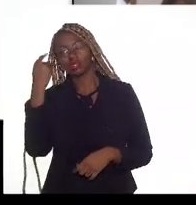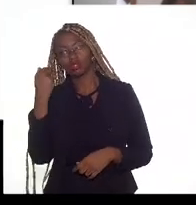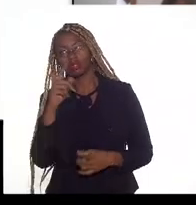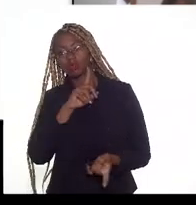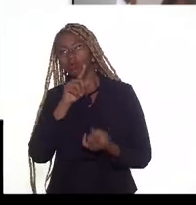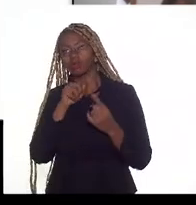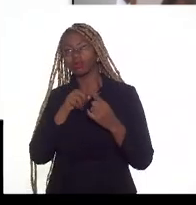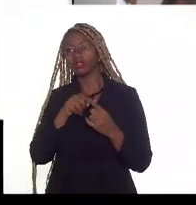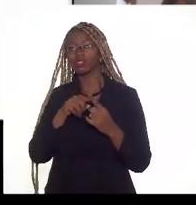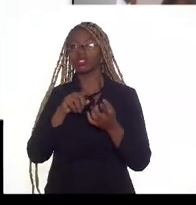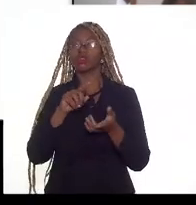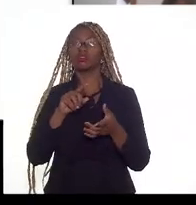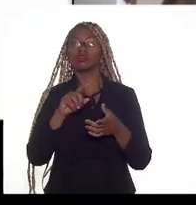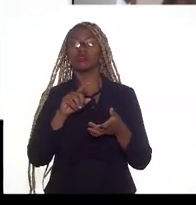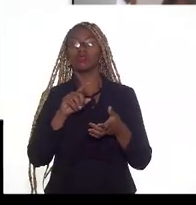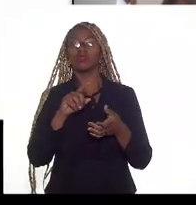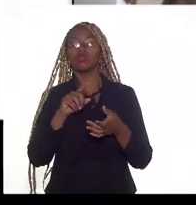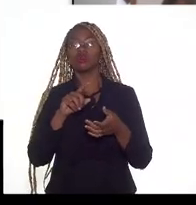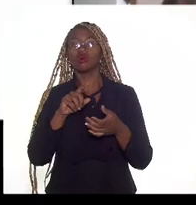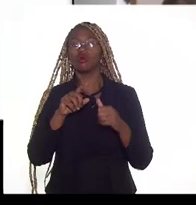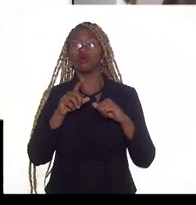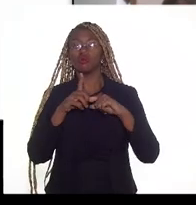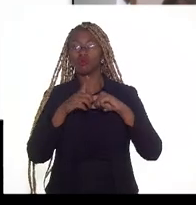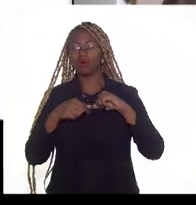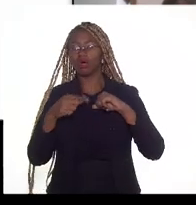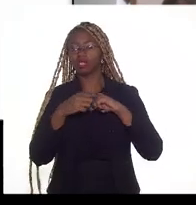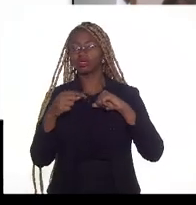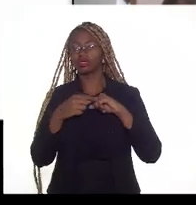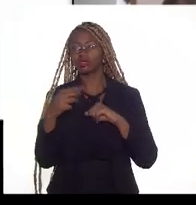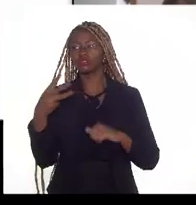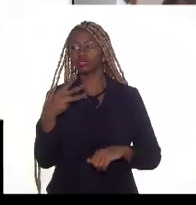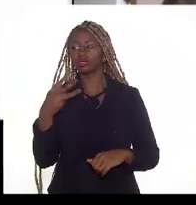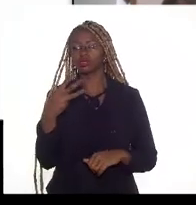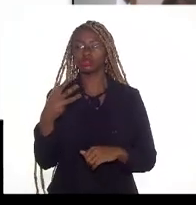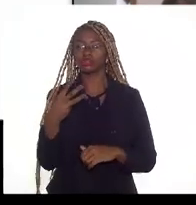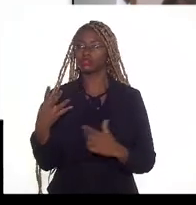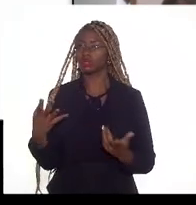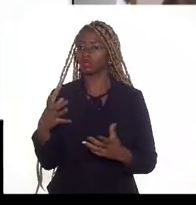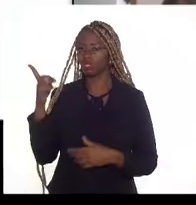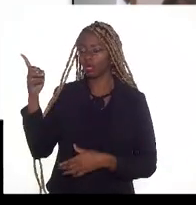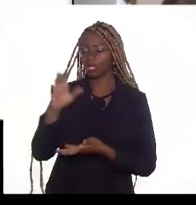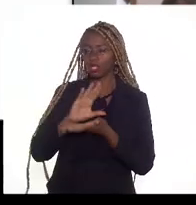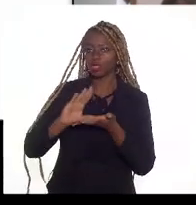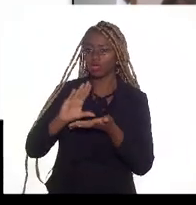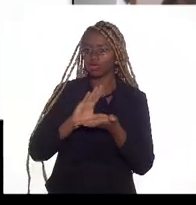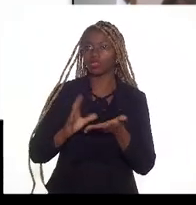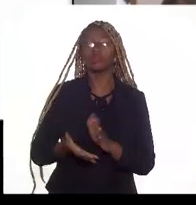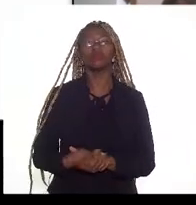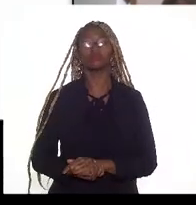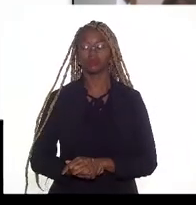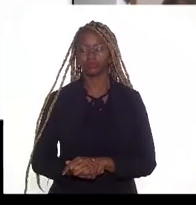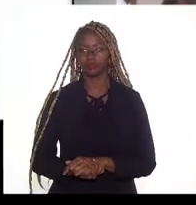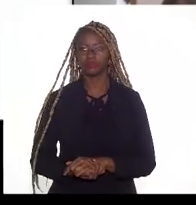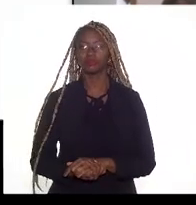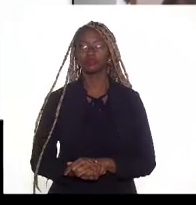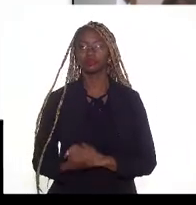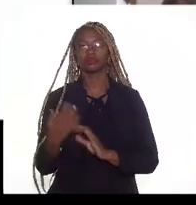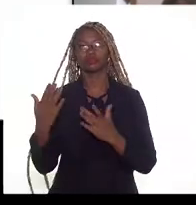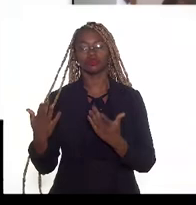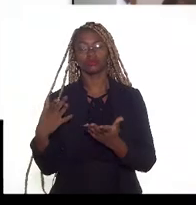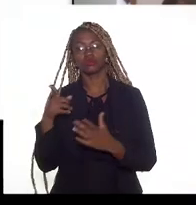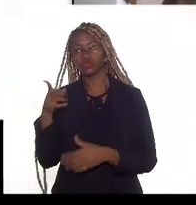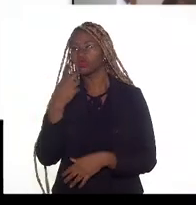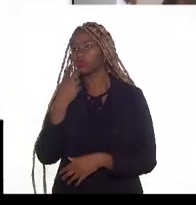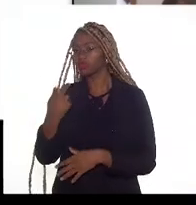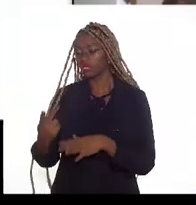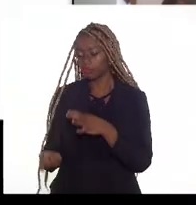3º, inciso 11 do decreto 2705 da Presidência da República, ele define que o volume total da produção de gás